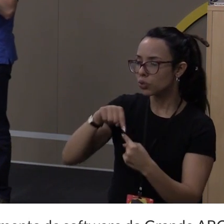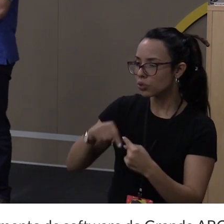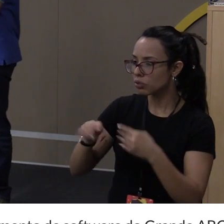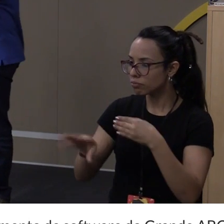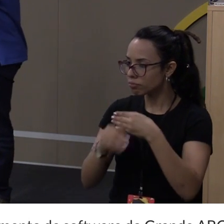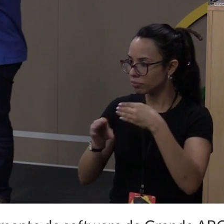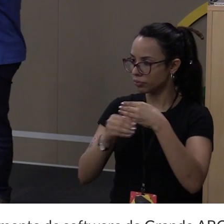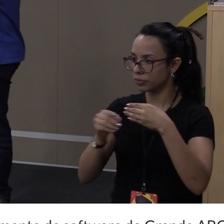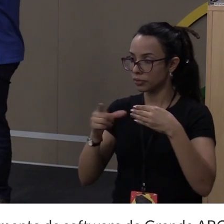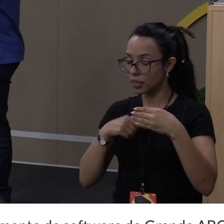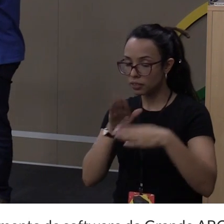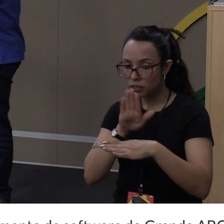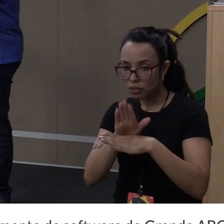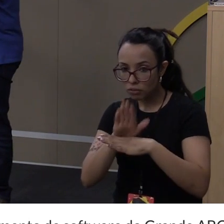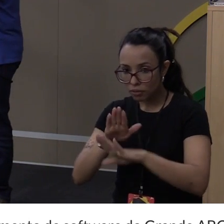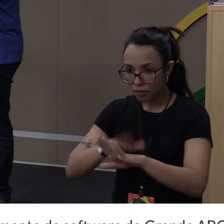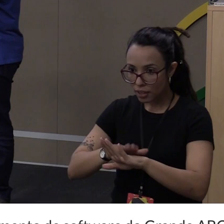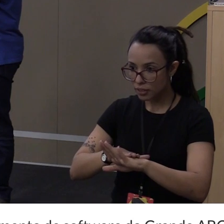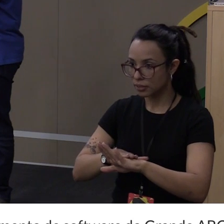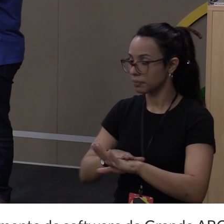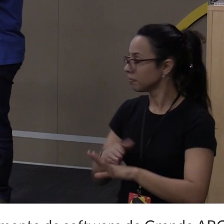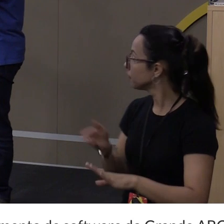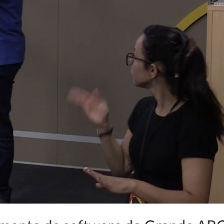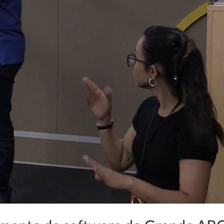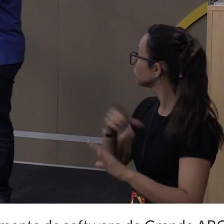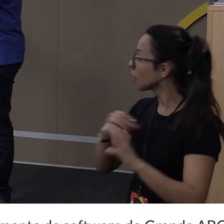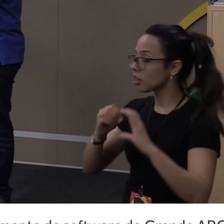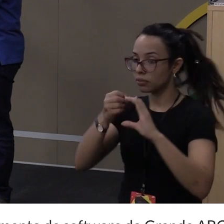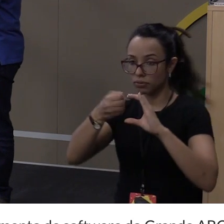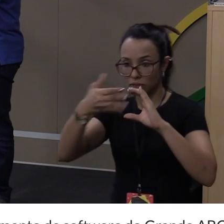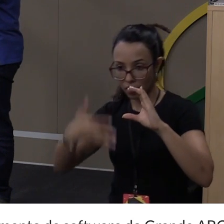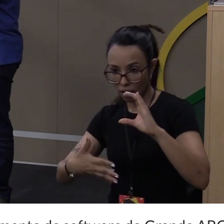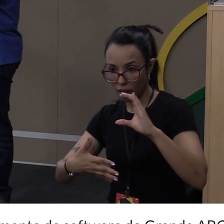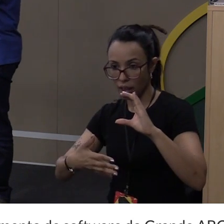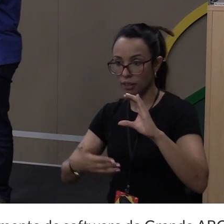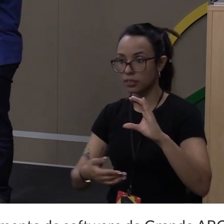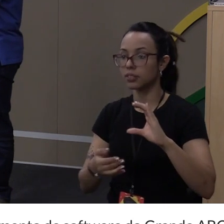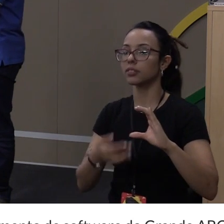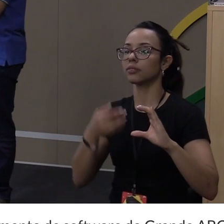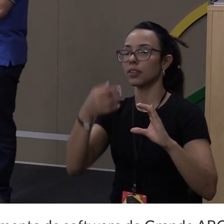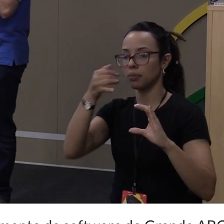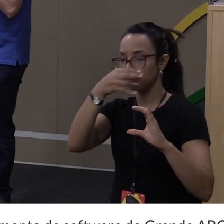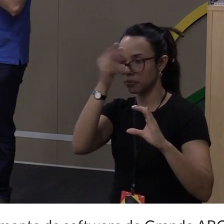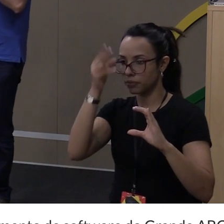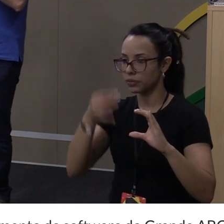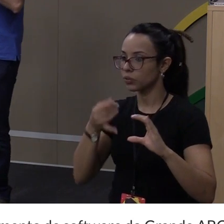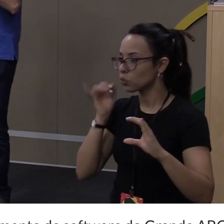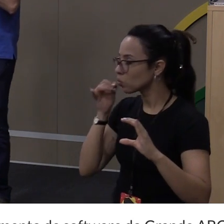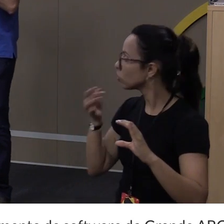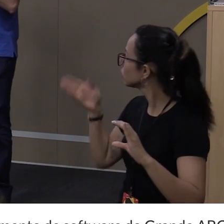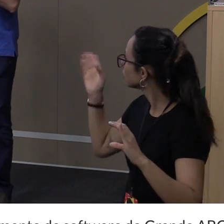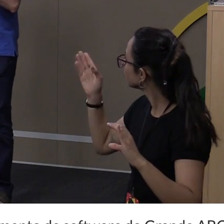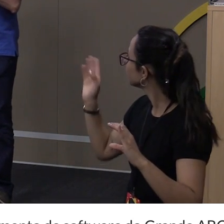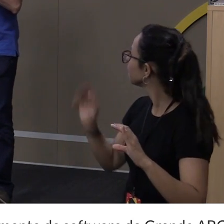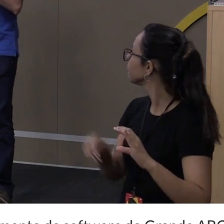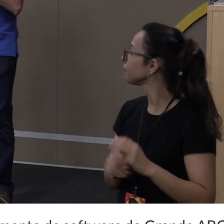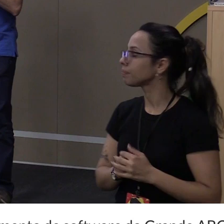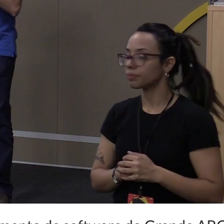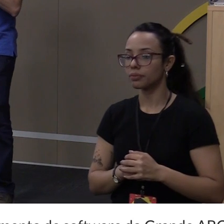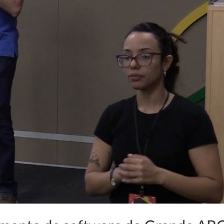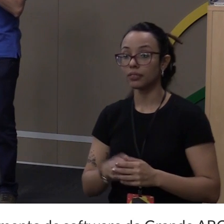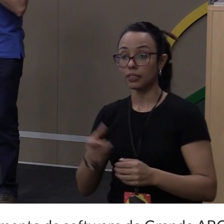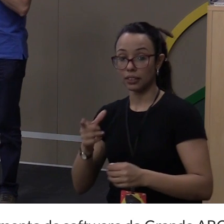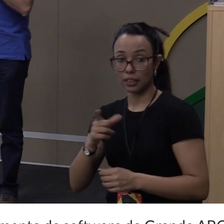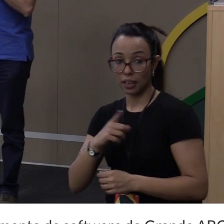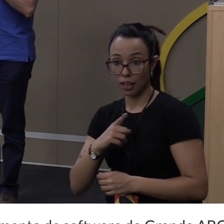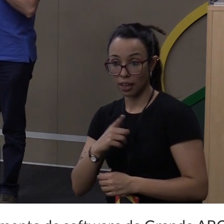scrapper. Então, está aqui. Eu tenho uma classe, spJundiaí de área oficial spider. Ela herda de